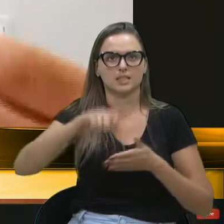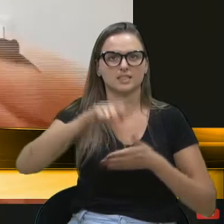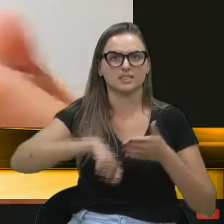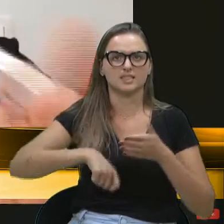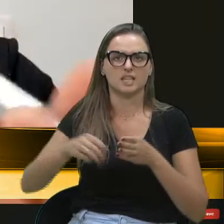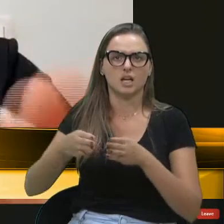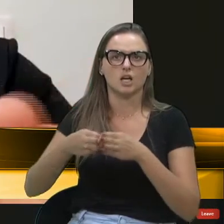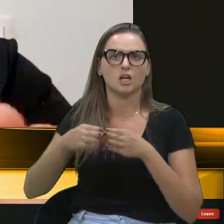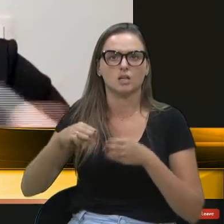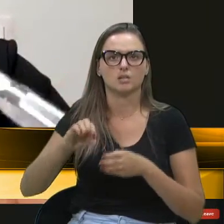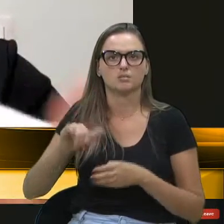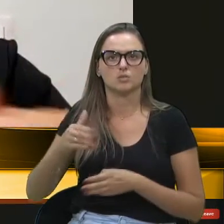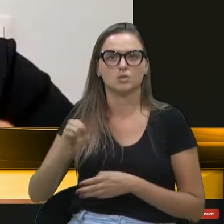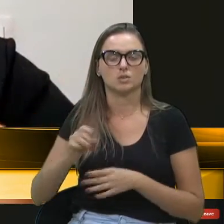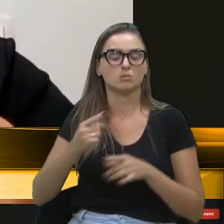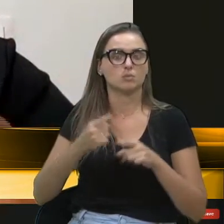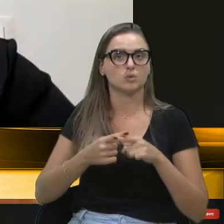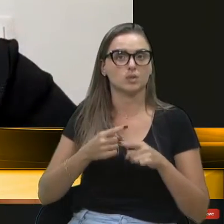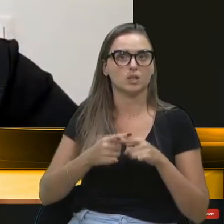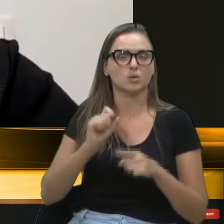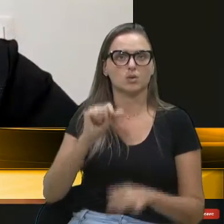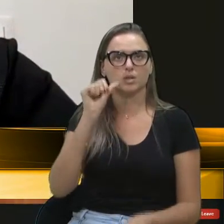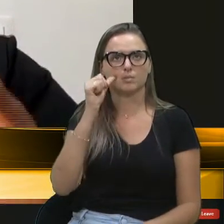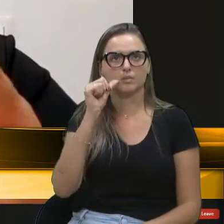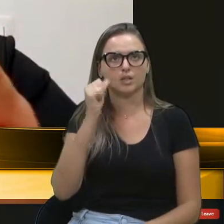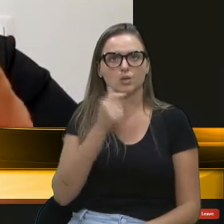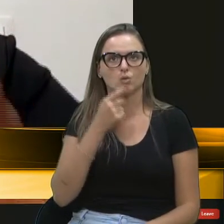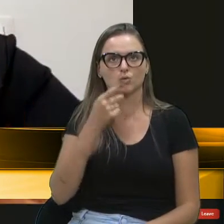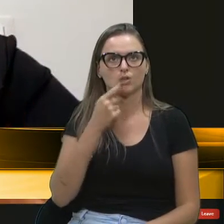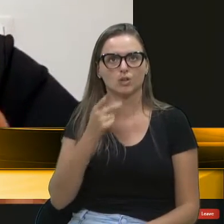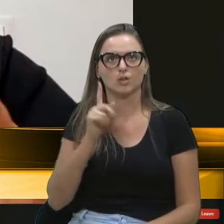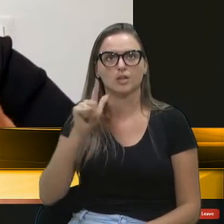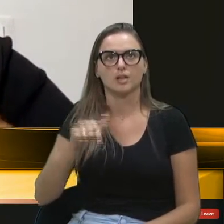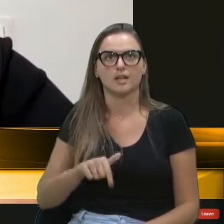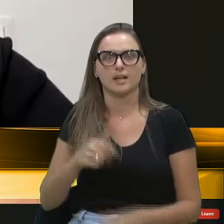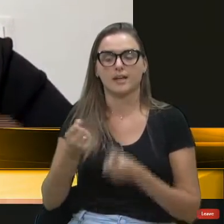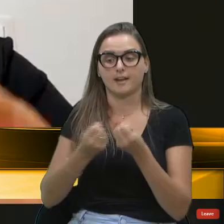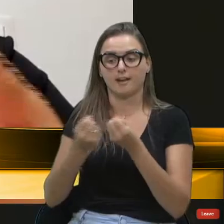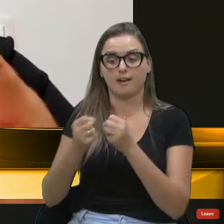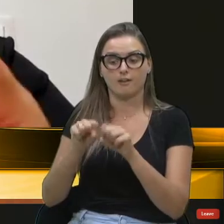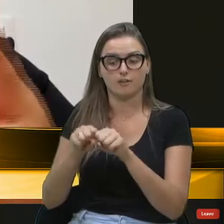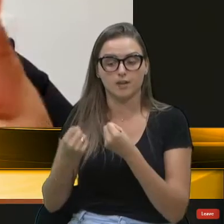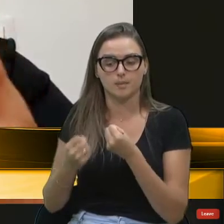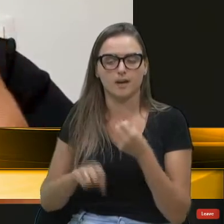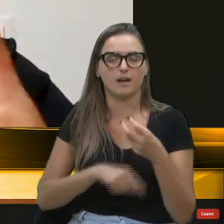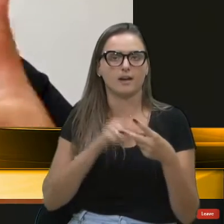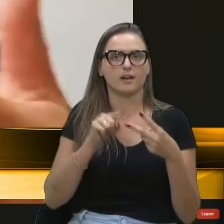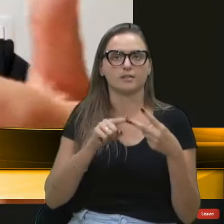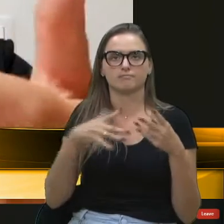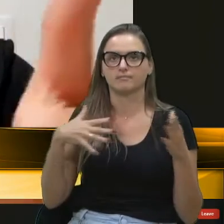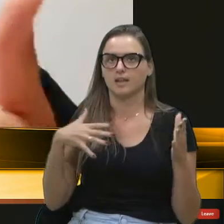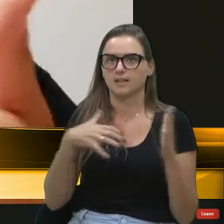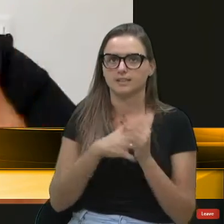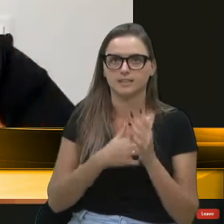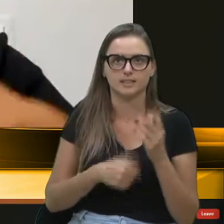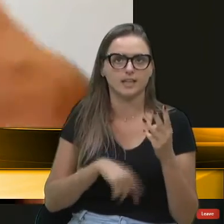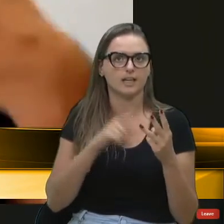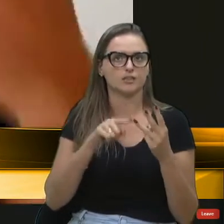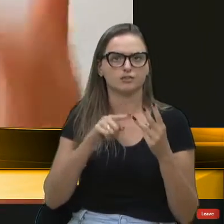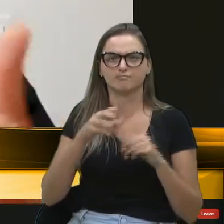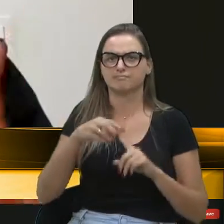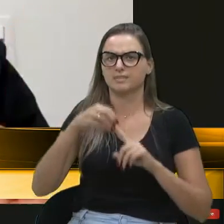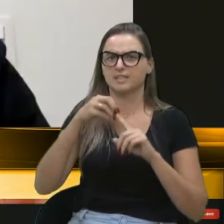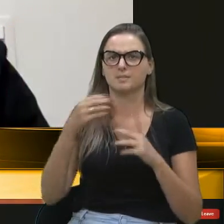dessa, em virtude justamente do que o vereador Marcon falou, são carros estragados, são acidentes nas rodovias e principalmente